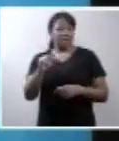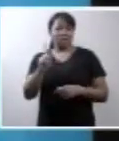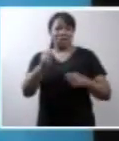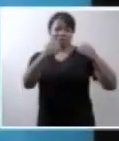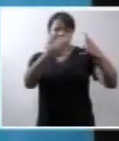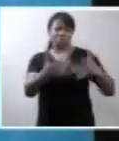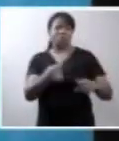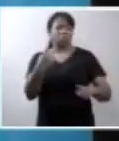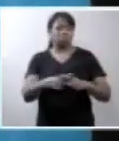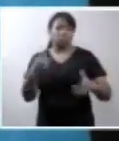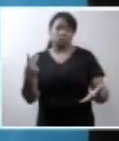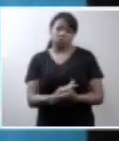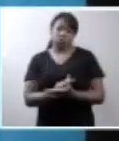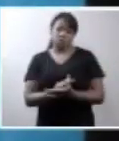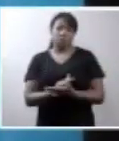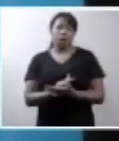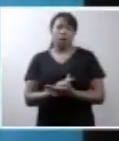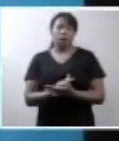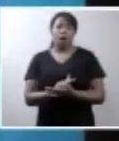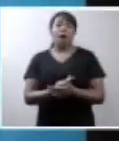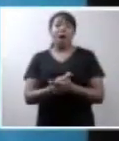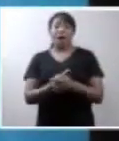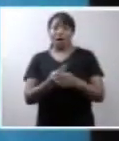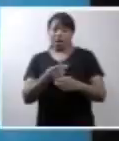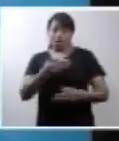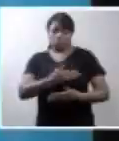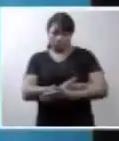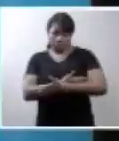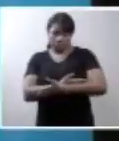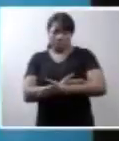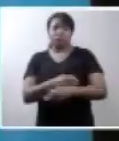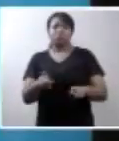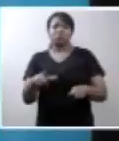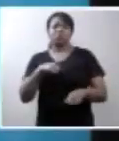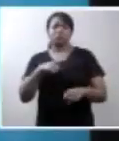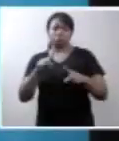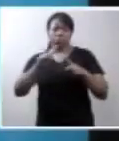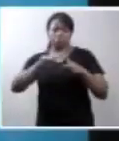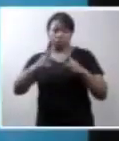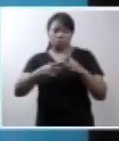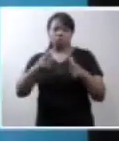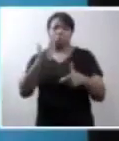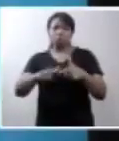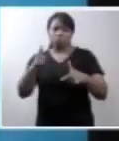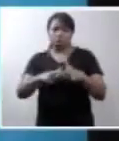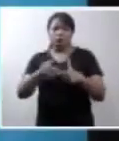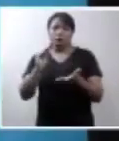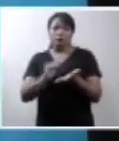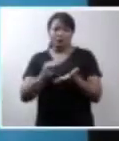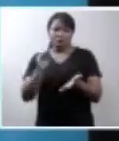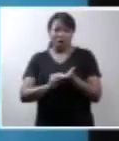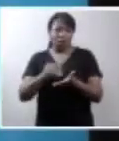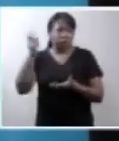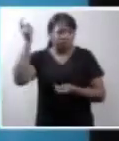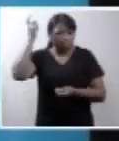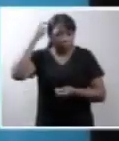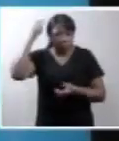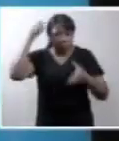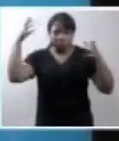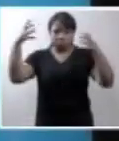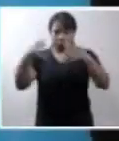A criança apresentava dois desvios, que havia a falta da calota craniana